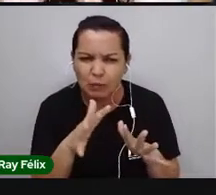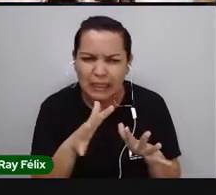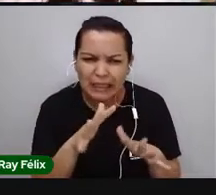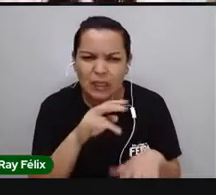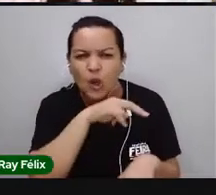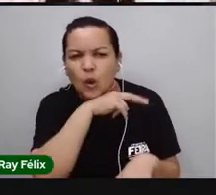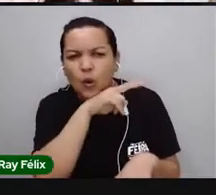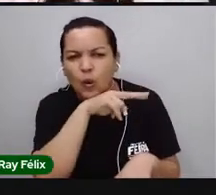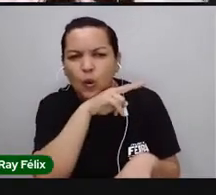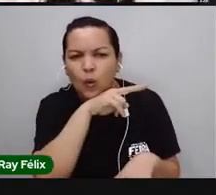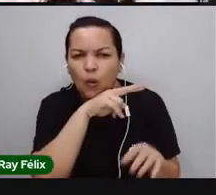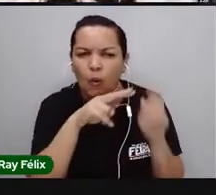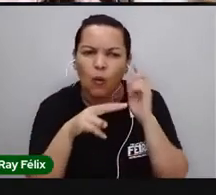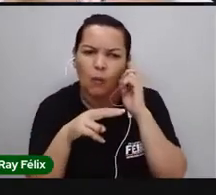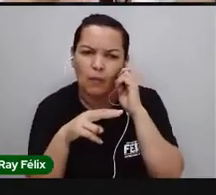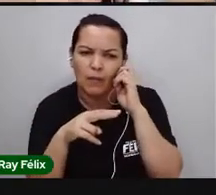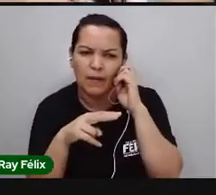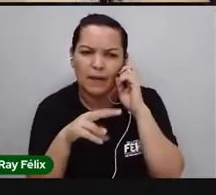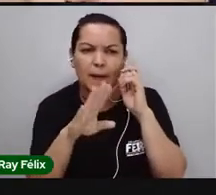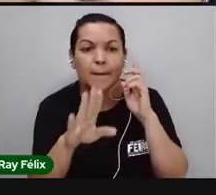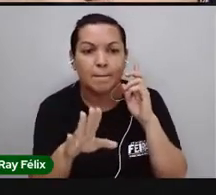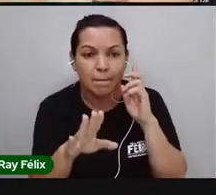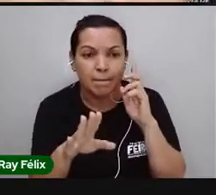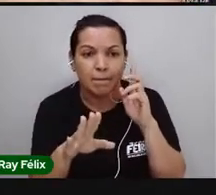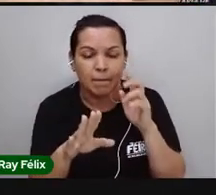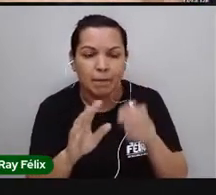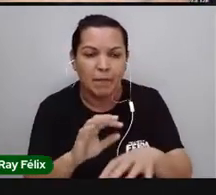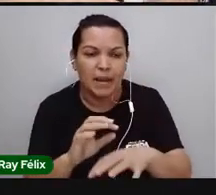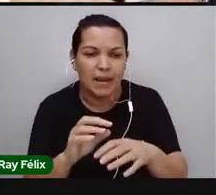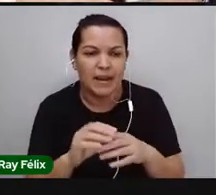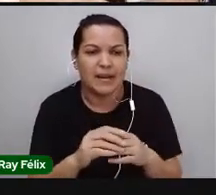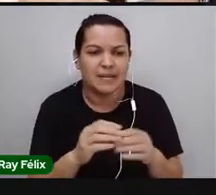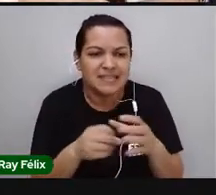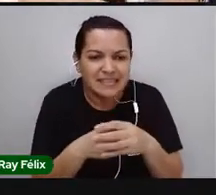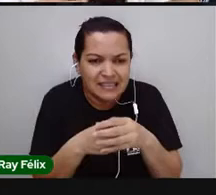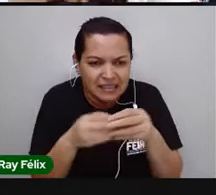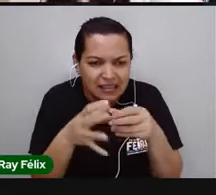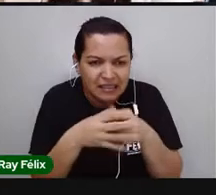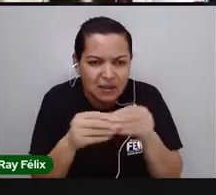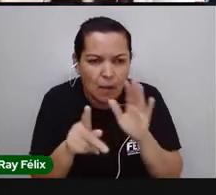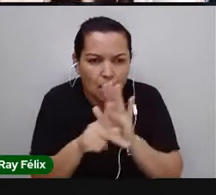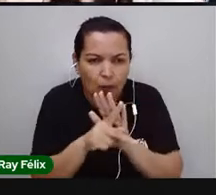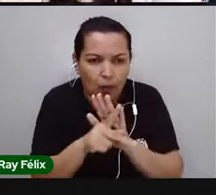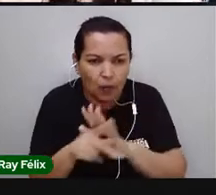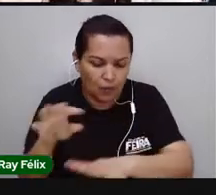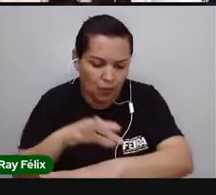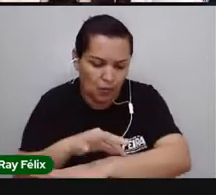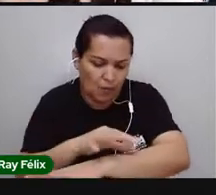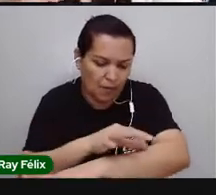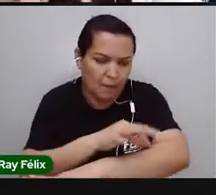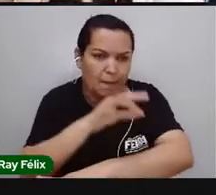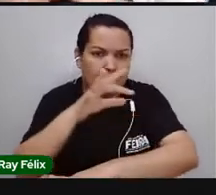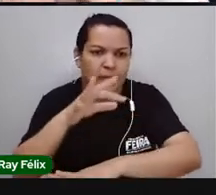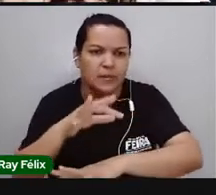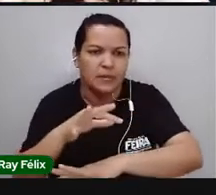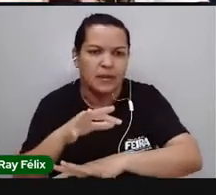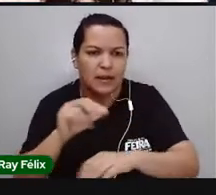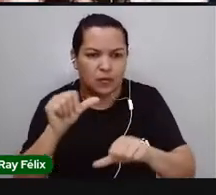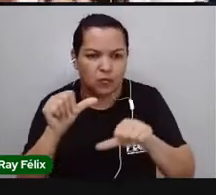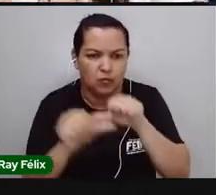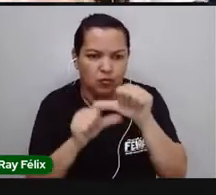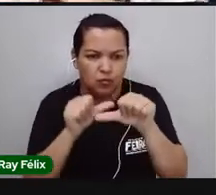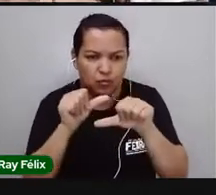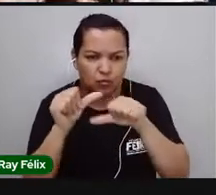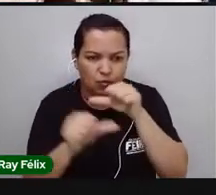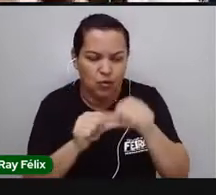cobra. A gente não vai descamar. Mas as células da nossa pele, elas vão sendo... Elas vão